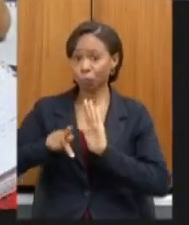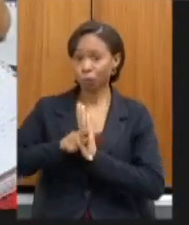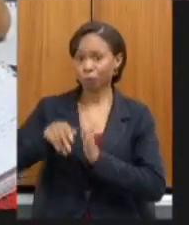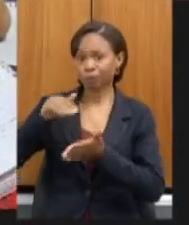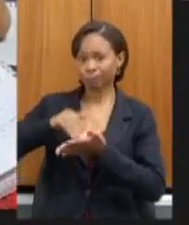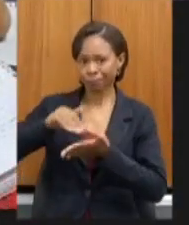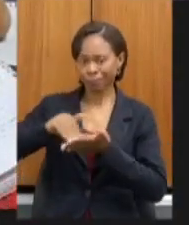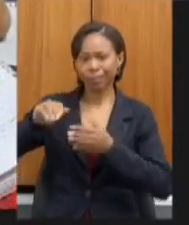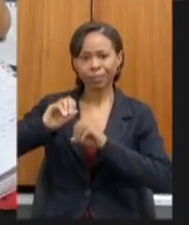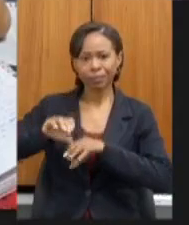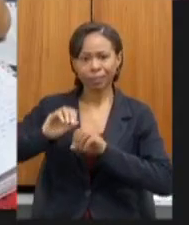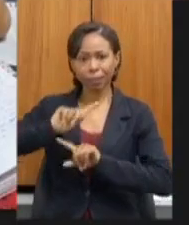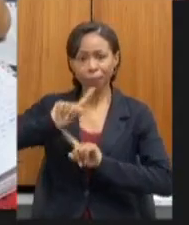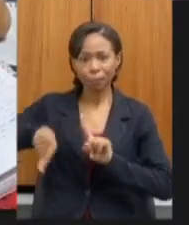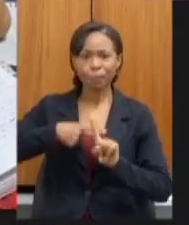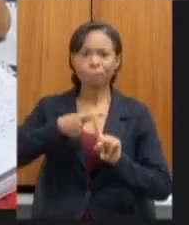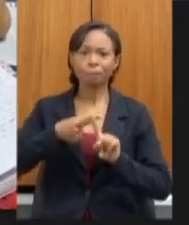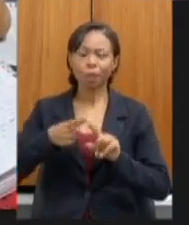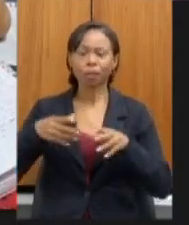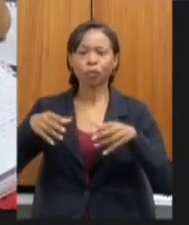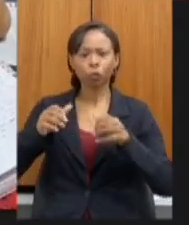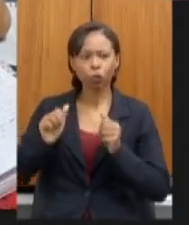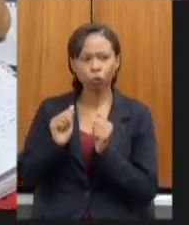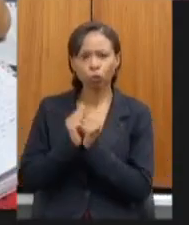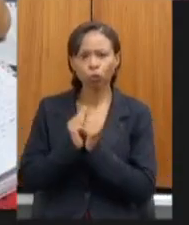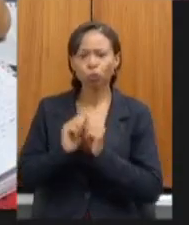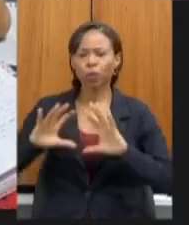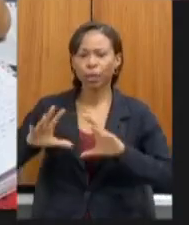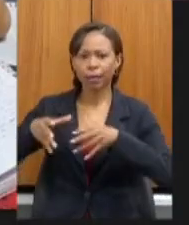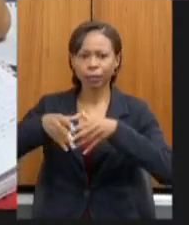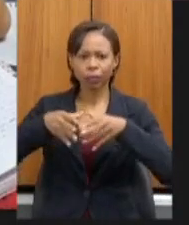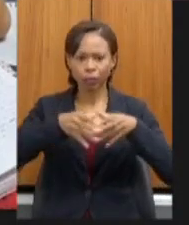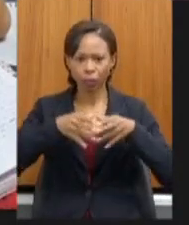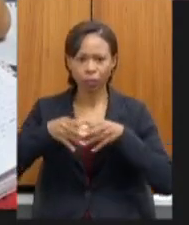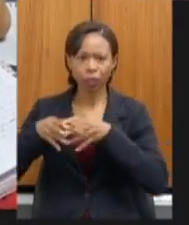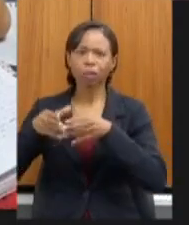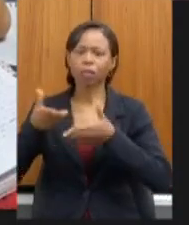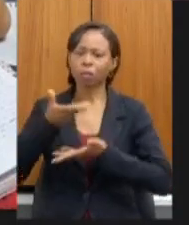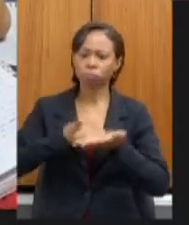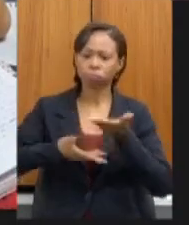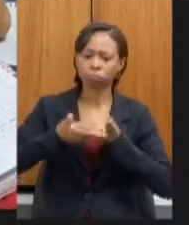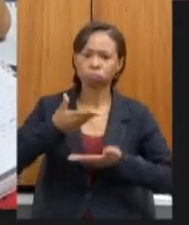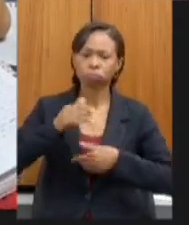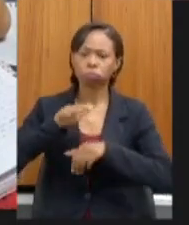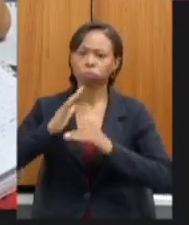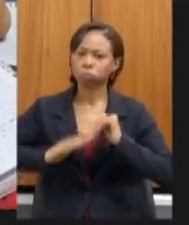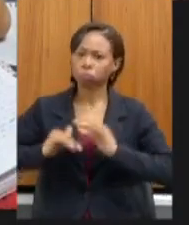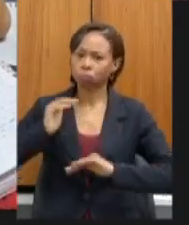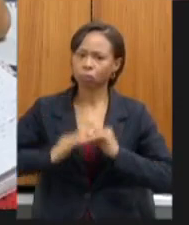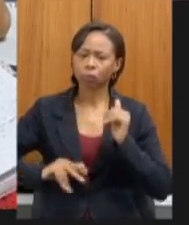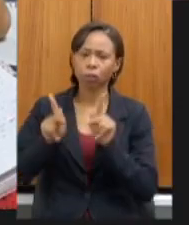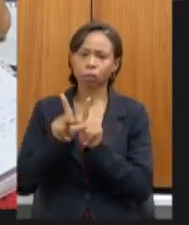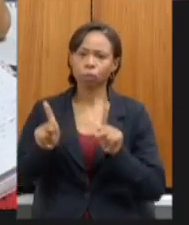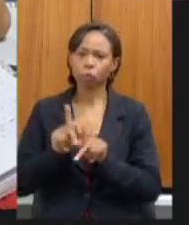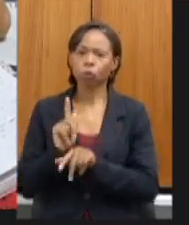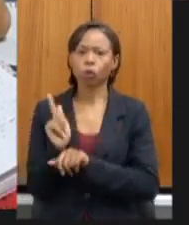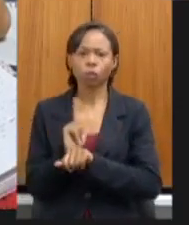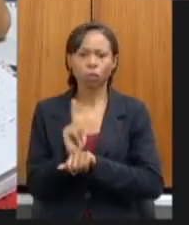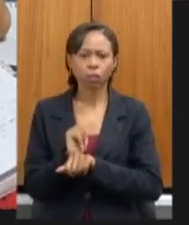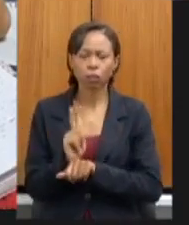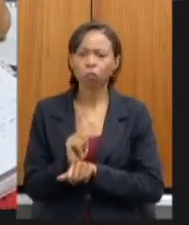Educação, juntamente com sua equipe, seu corpo técnico, seus professores, gestores,